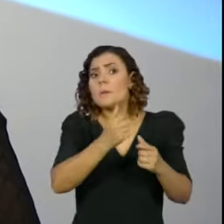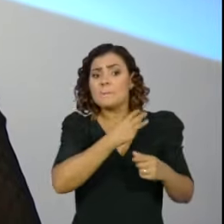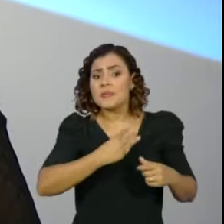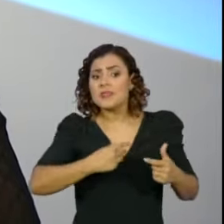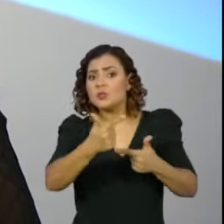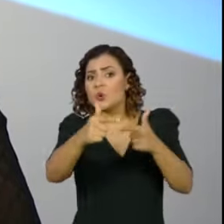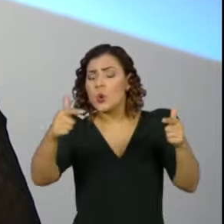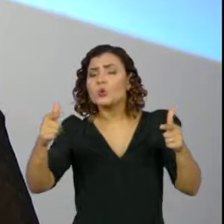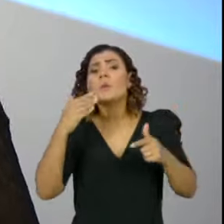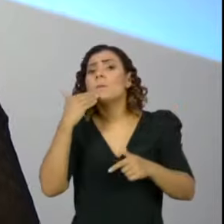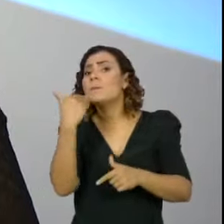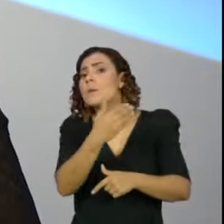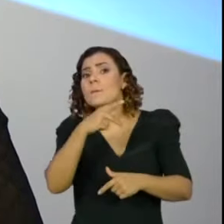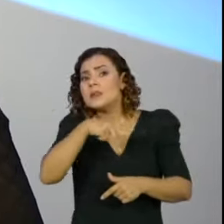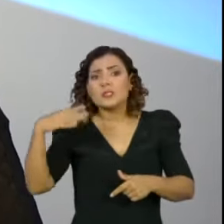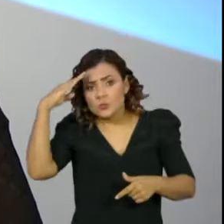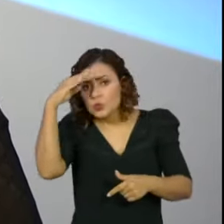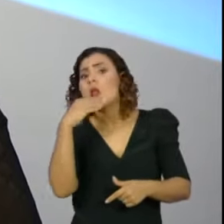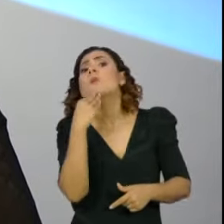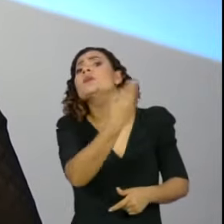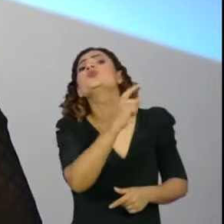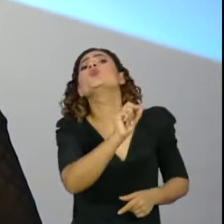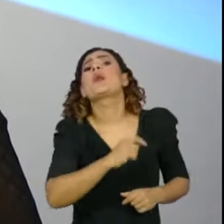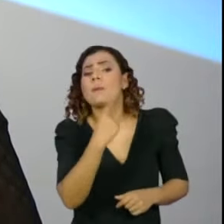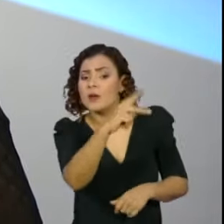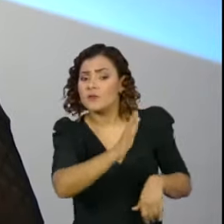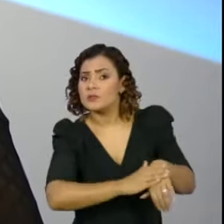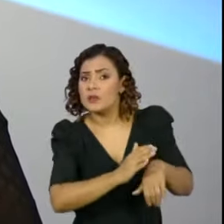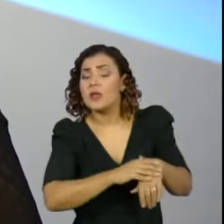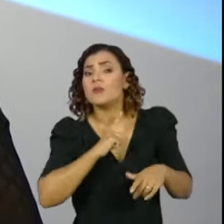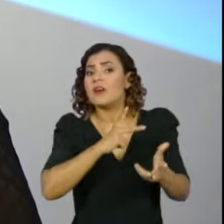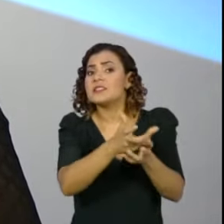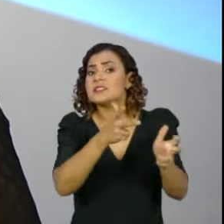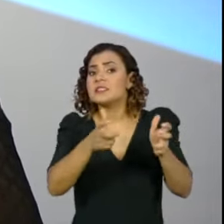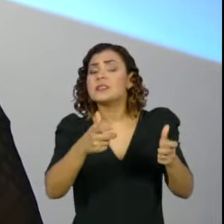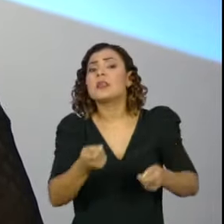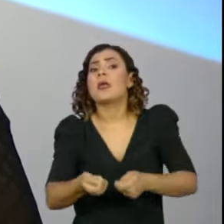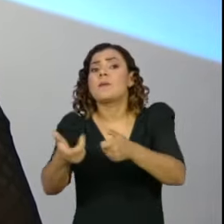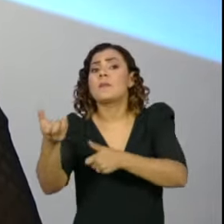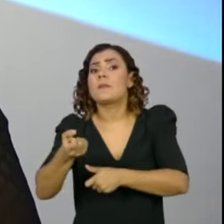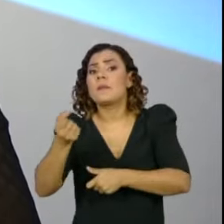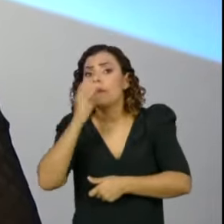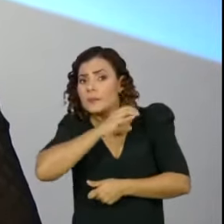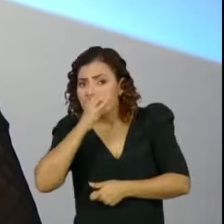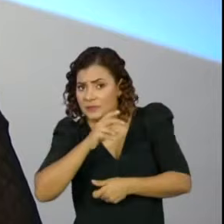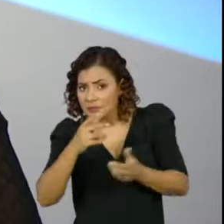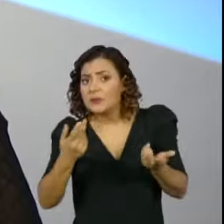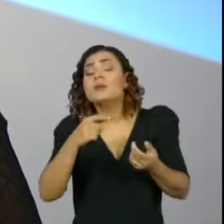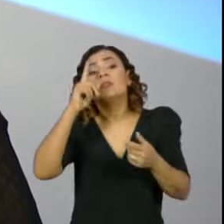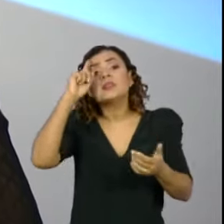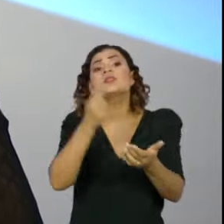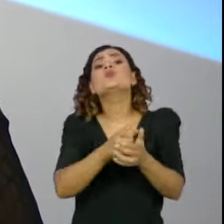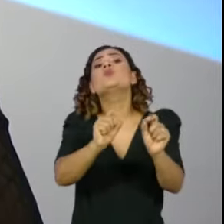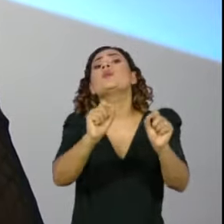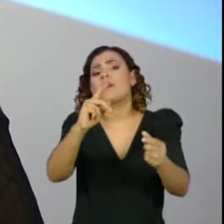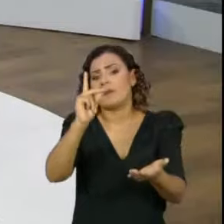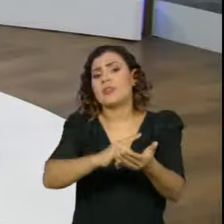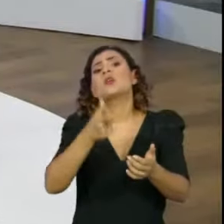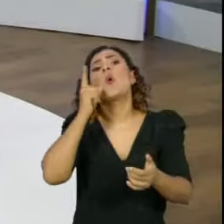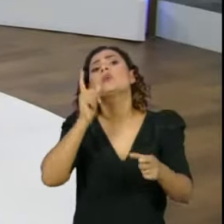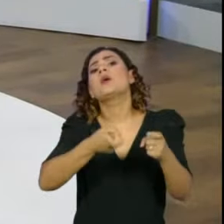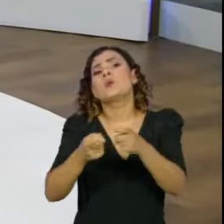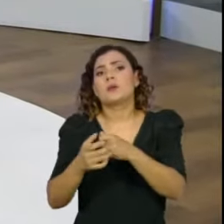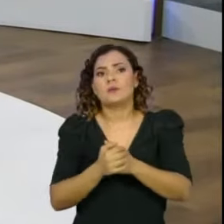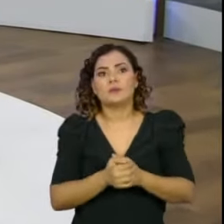o Bolsonaro pediu para o senhor? Entre os temas estavam vacina e auxílio emergencial e o que foi definido de fato nessa reunião? Bom, primeiramente,